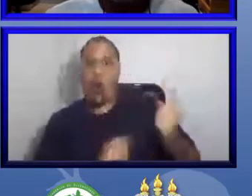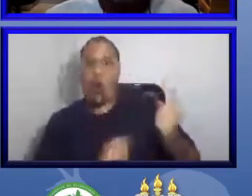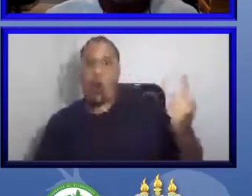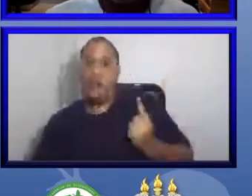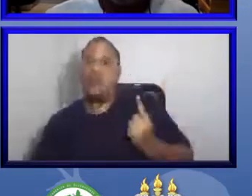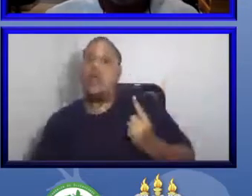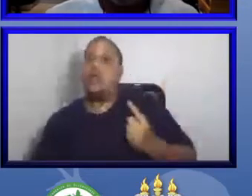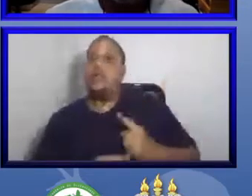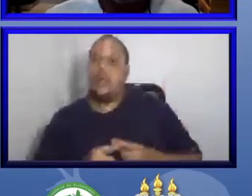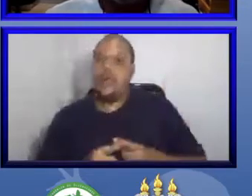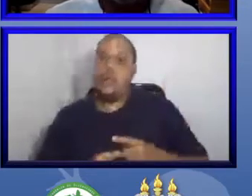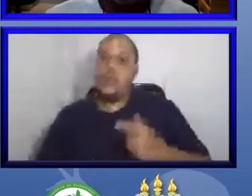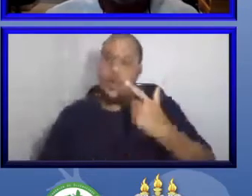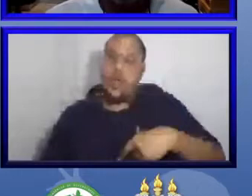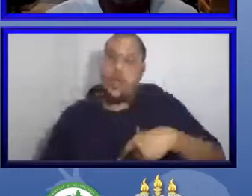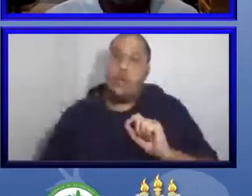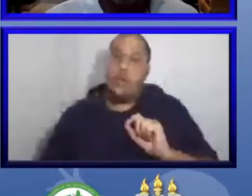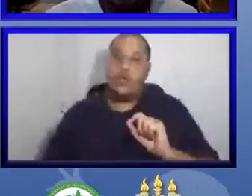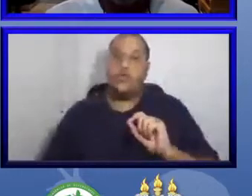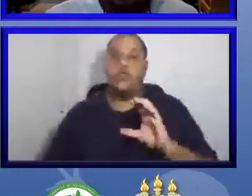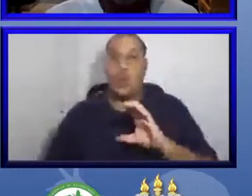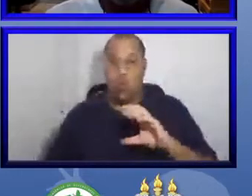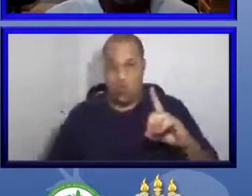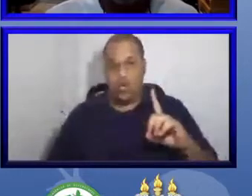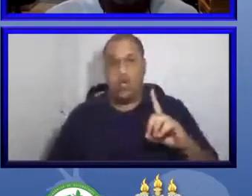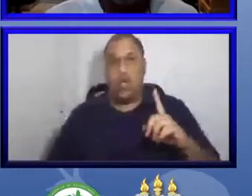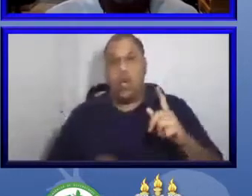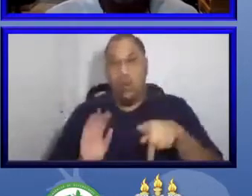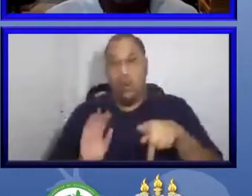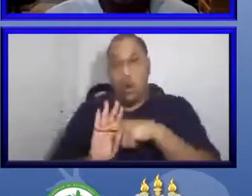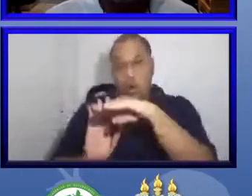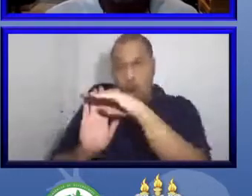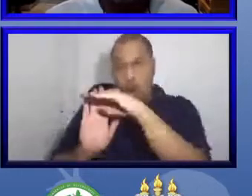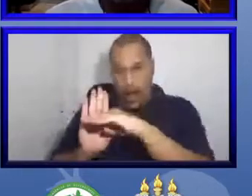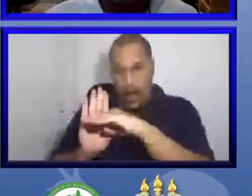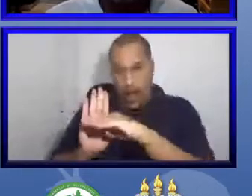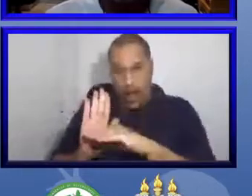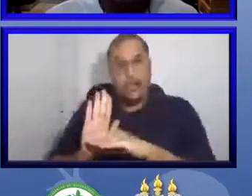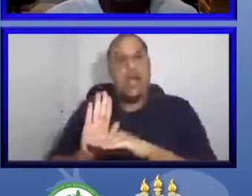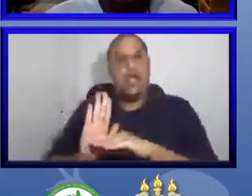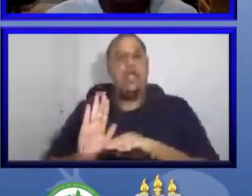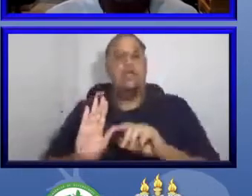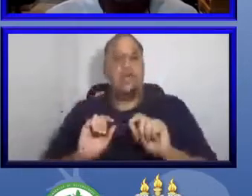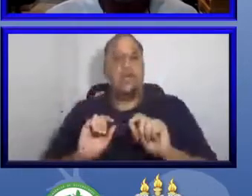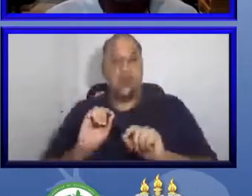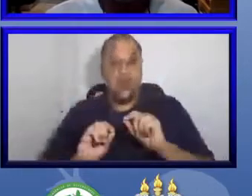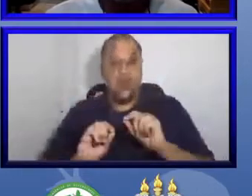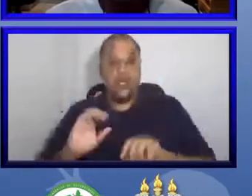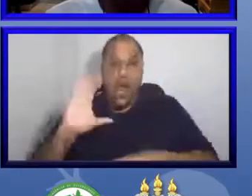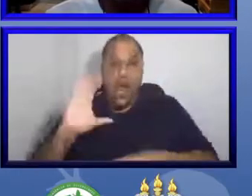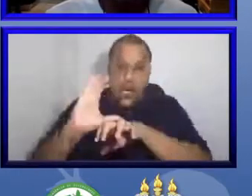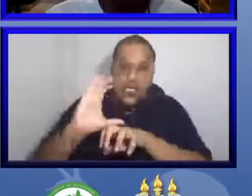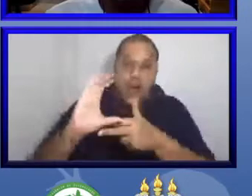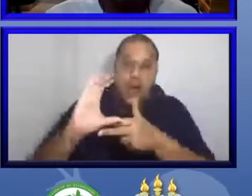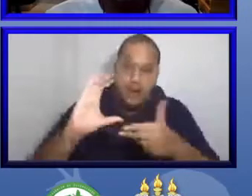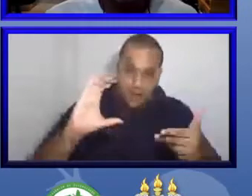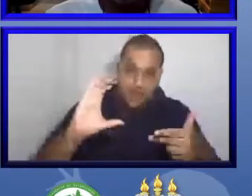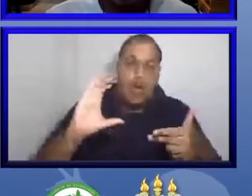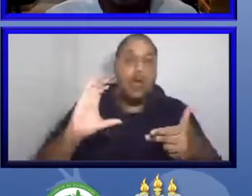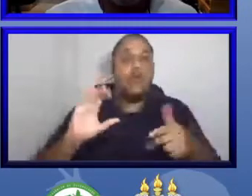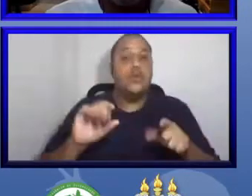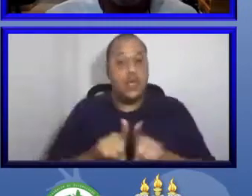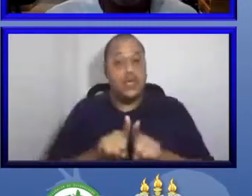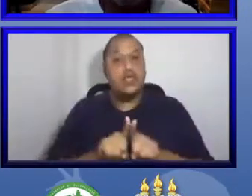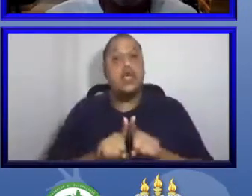coordenadores do catálogo da fauna, eu era o único que tinha de uma instituição vinculada